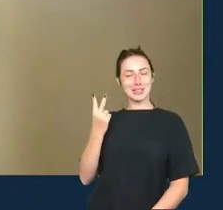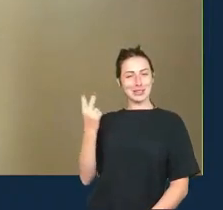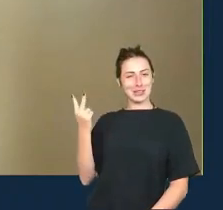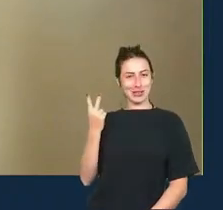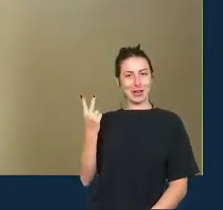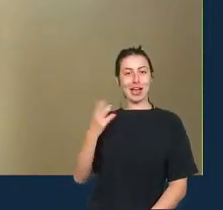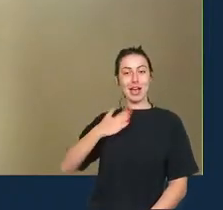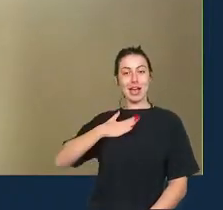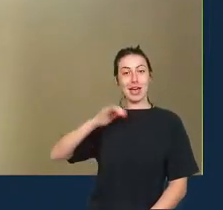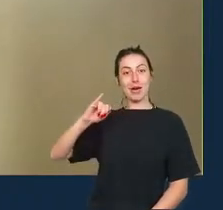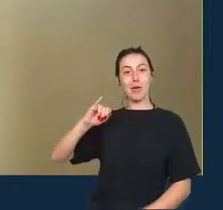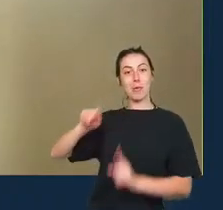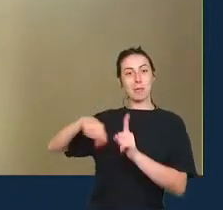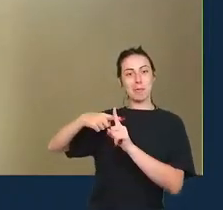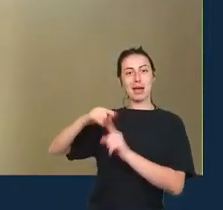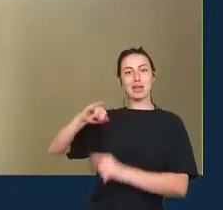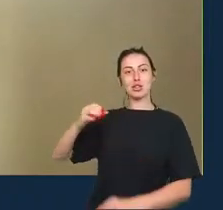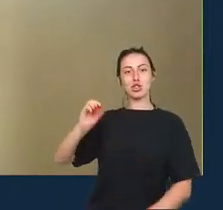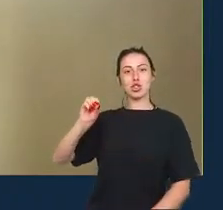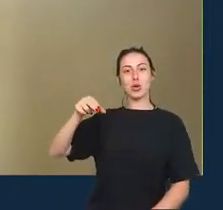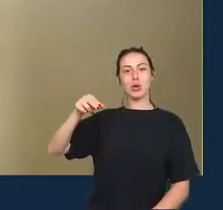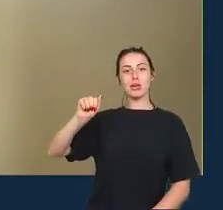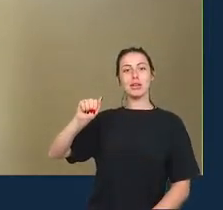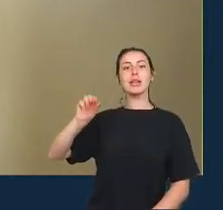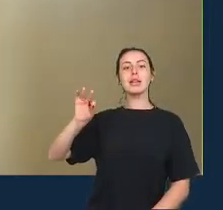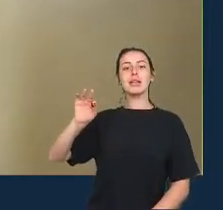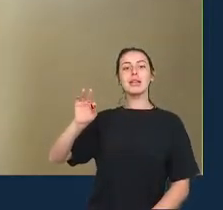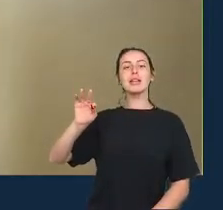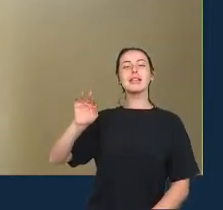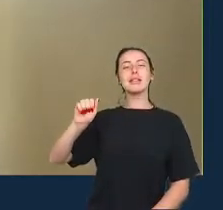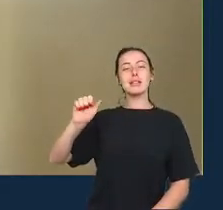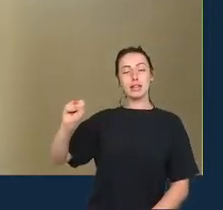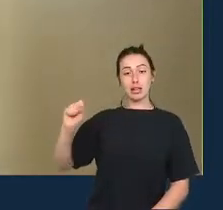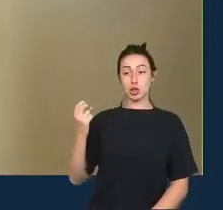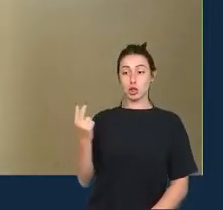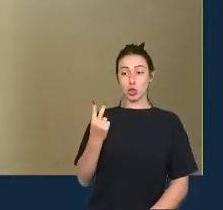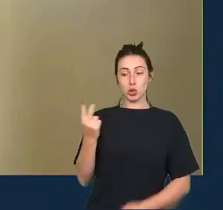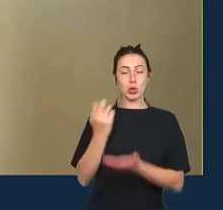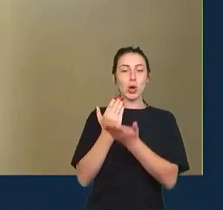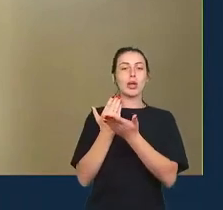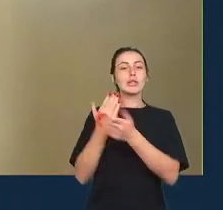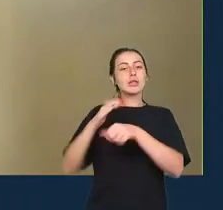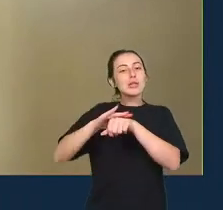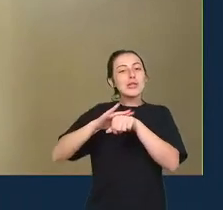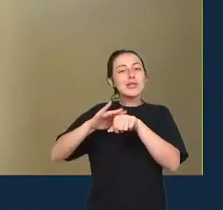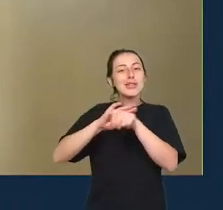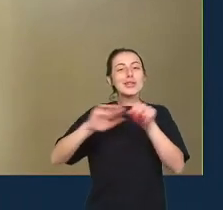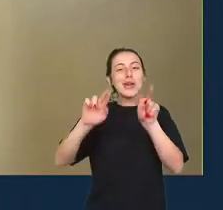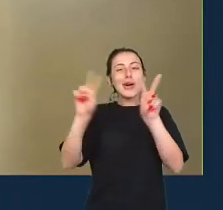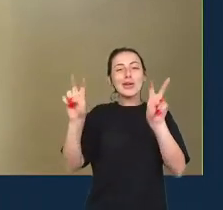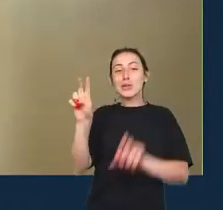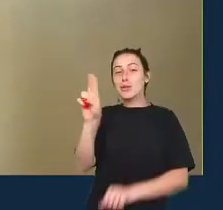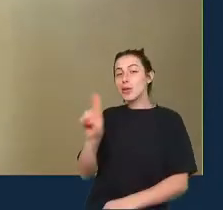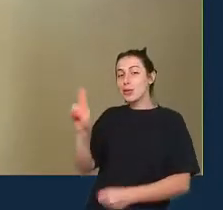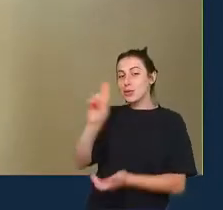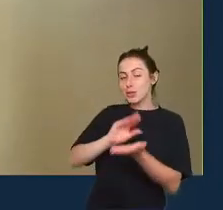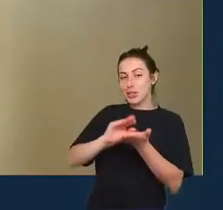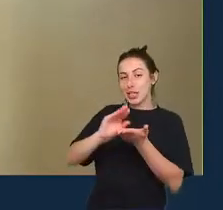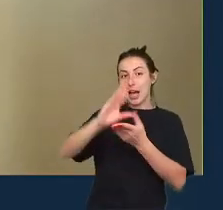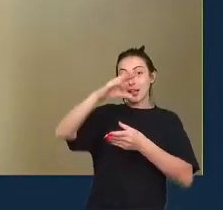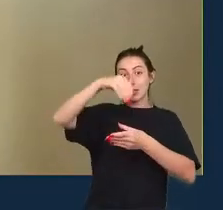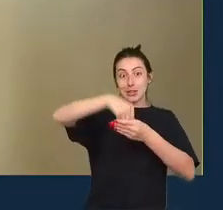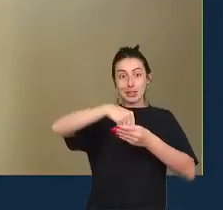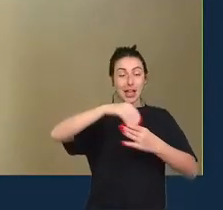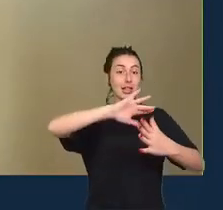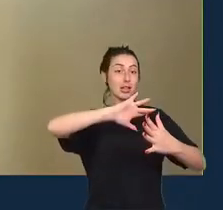na Universidade de Colômbia sobre o uso de dados de redes sociais em métodos digitais para